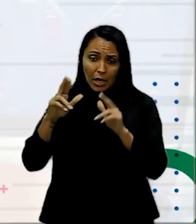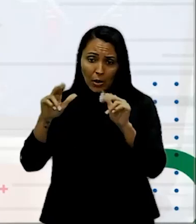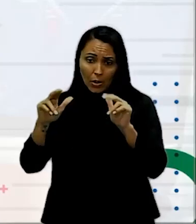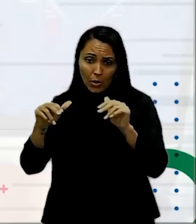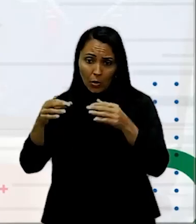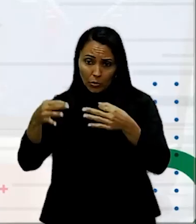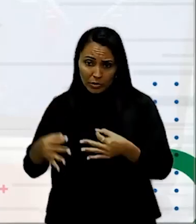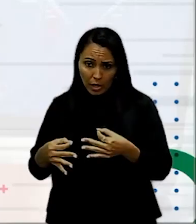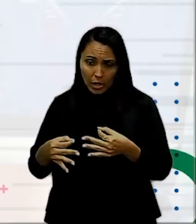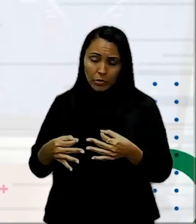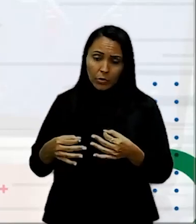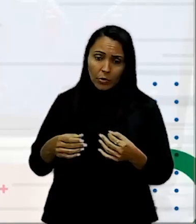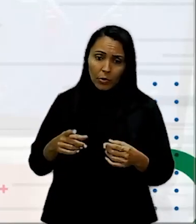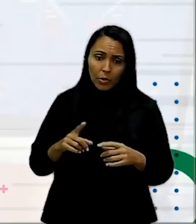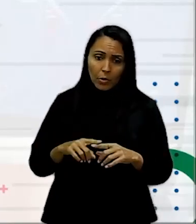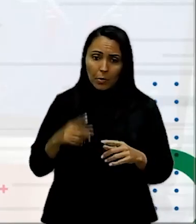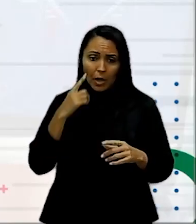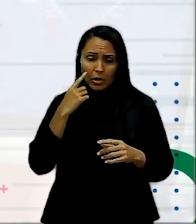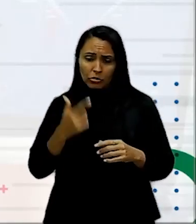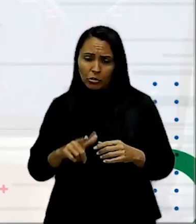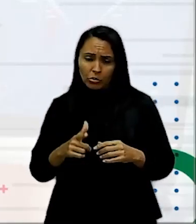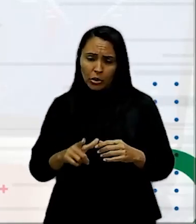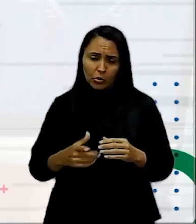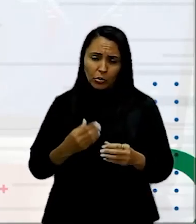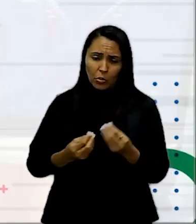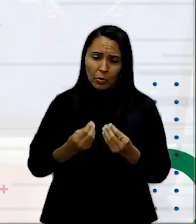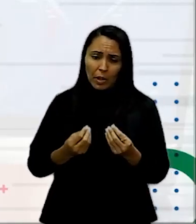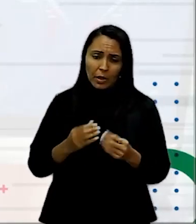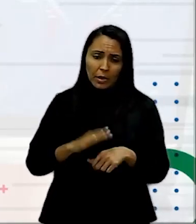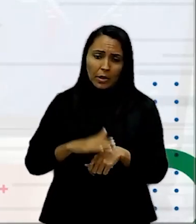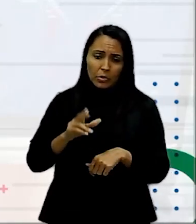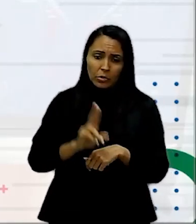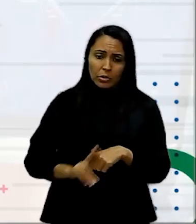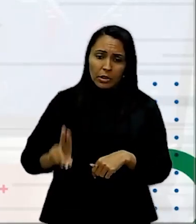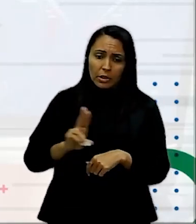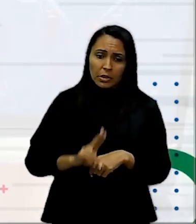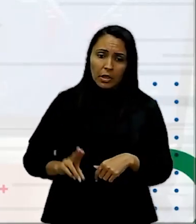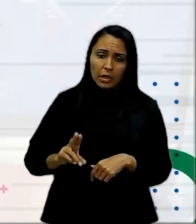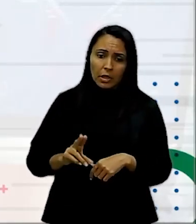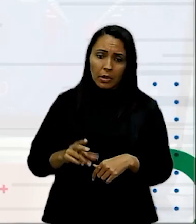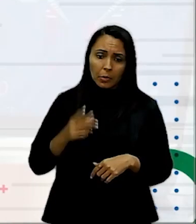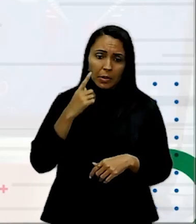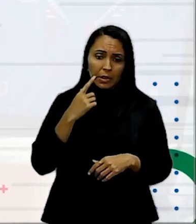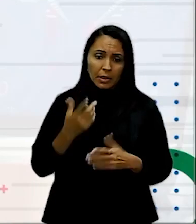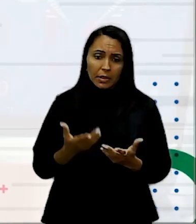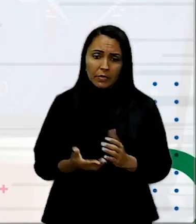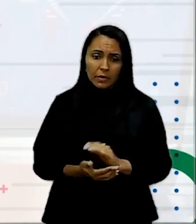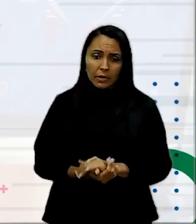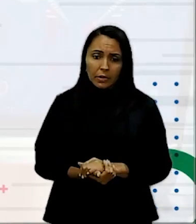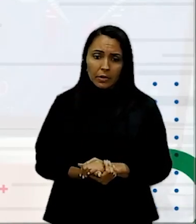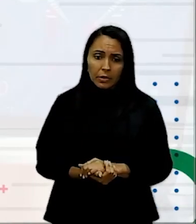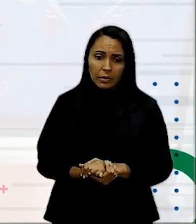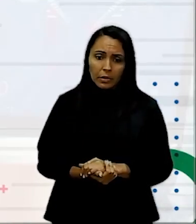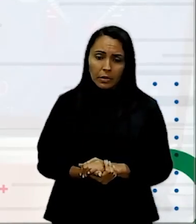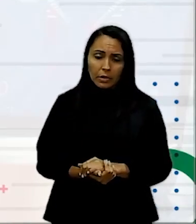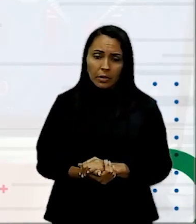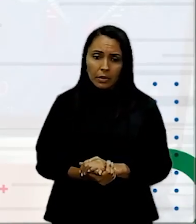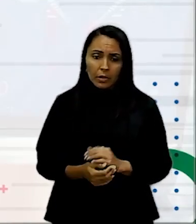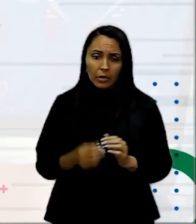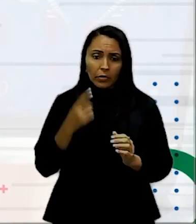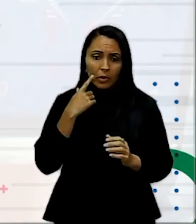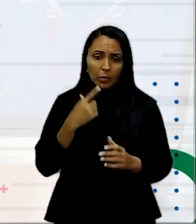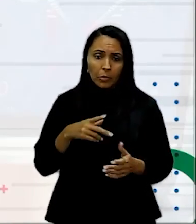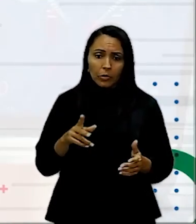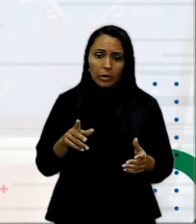Mas, na verdade, não tem o correto Existe o mais utilizado pelaquela civilização Uma outra forma da gente também